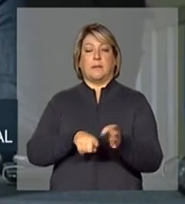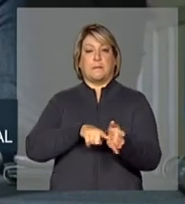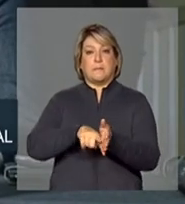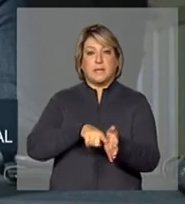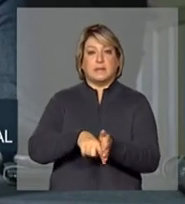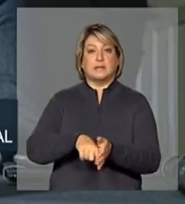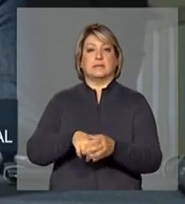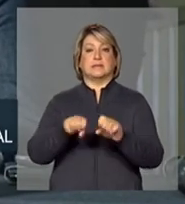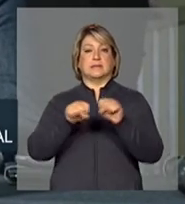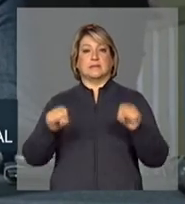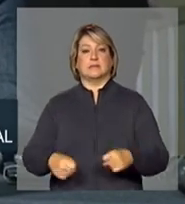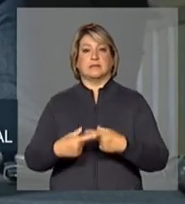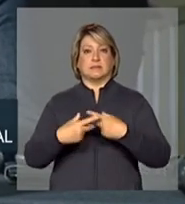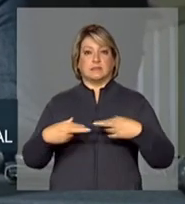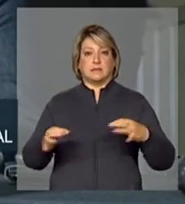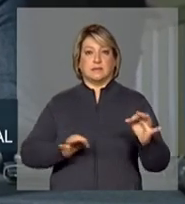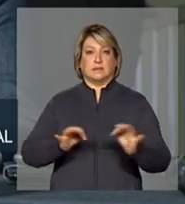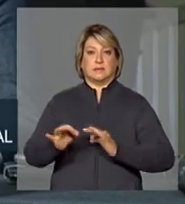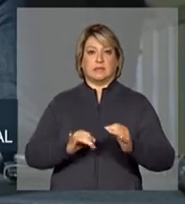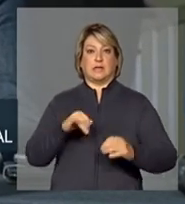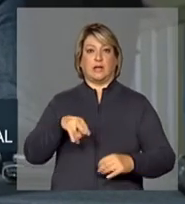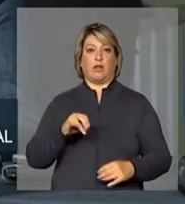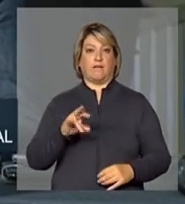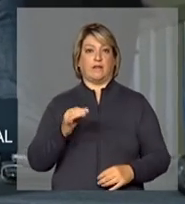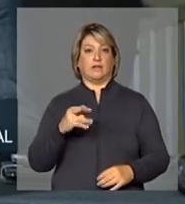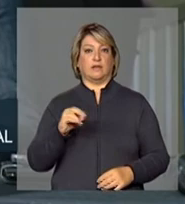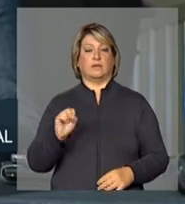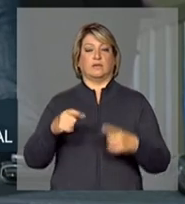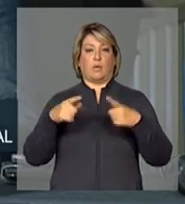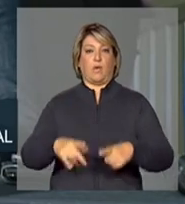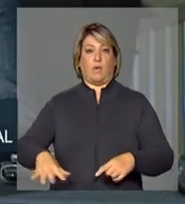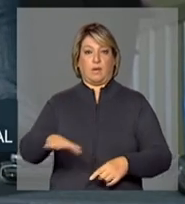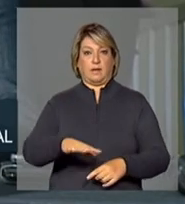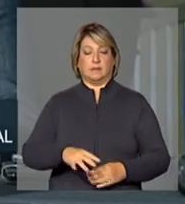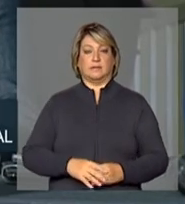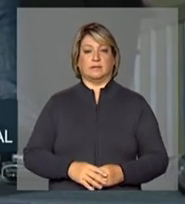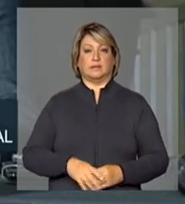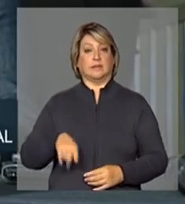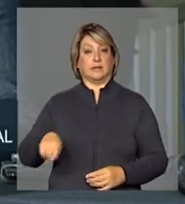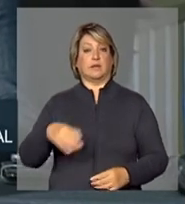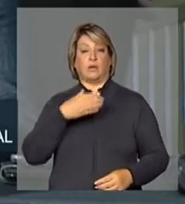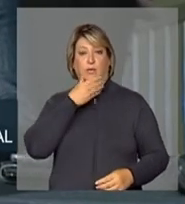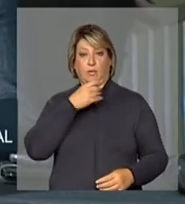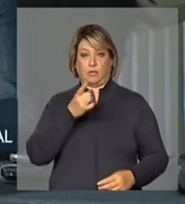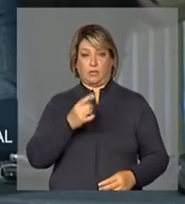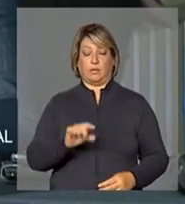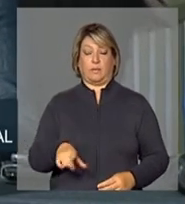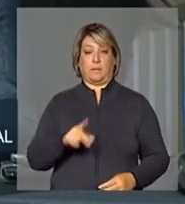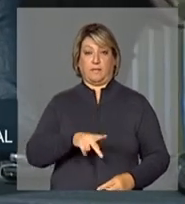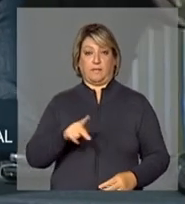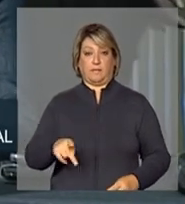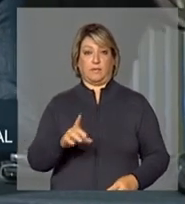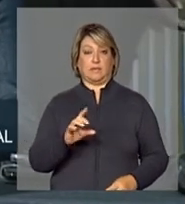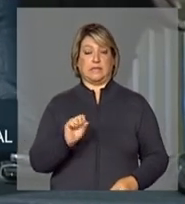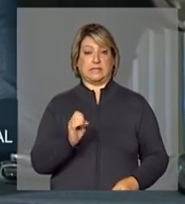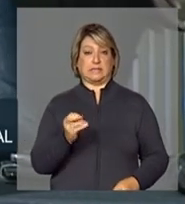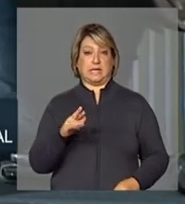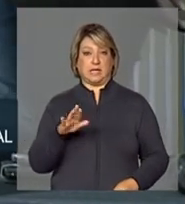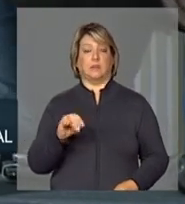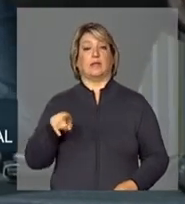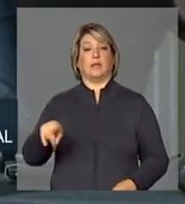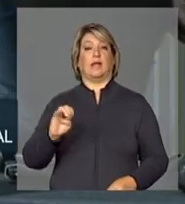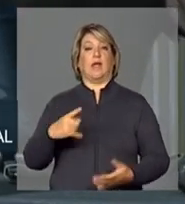Sistemas e Arranjos Produtivos e Inovativos Locais. O professor Sérgio Duarte de Castro também é professor convidado da